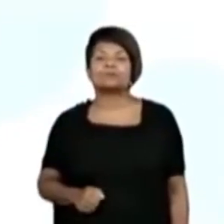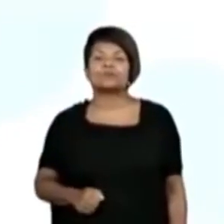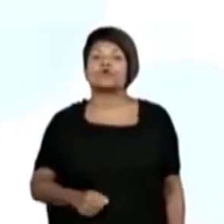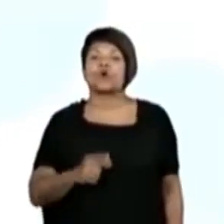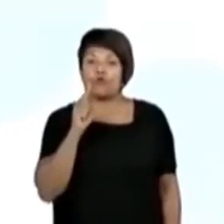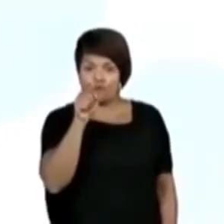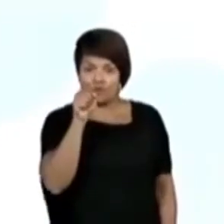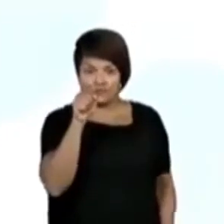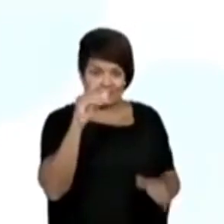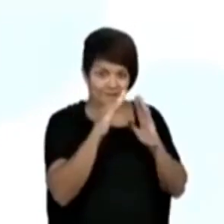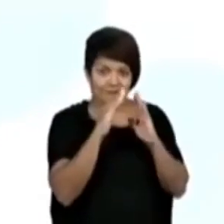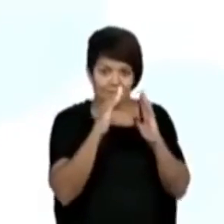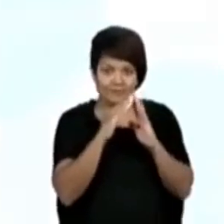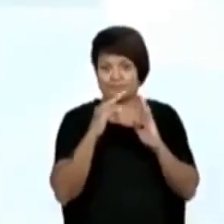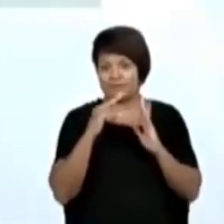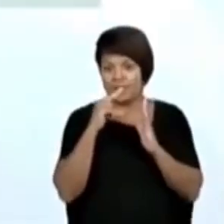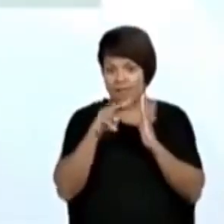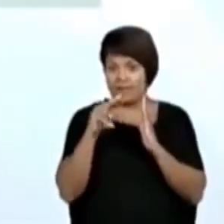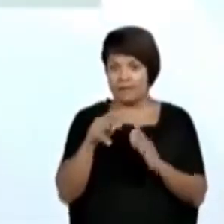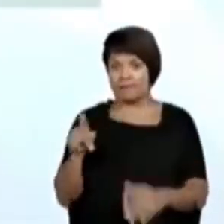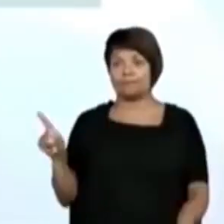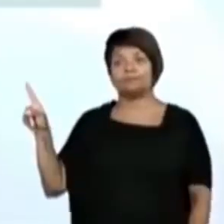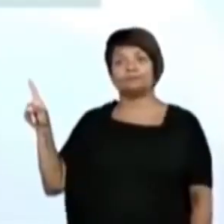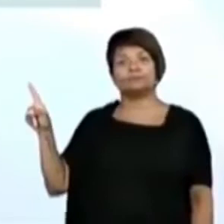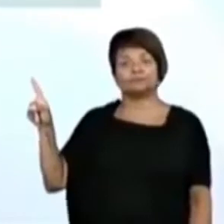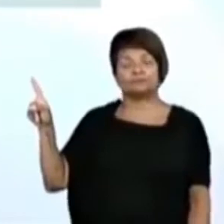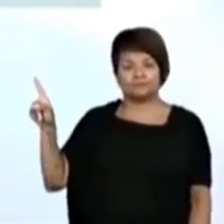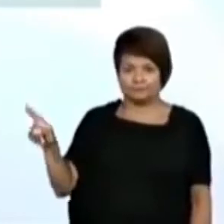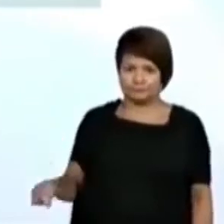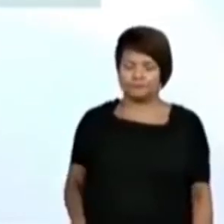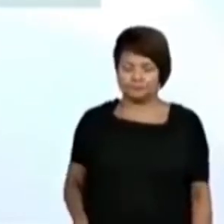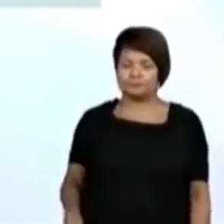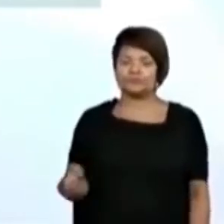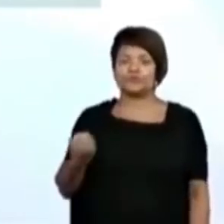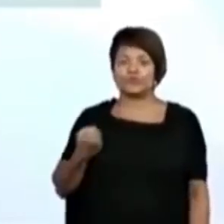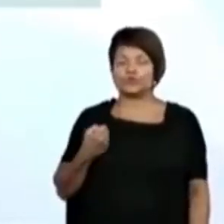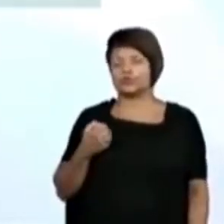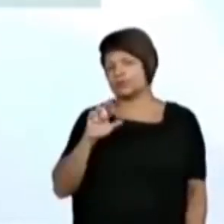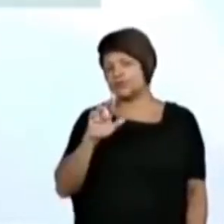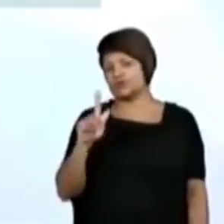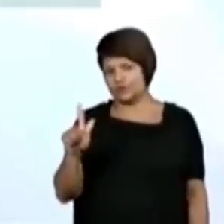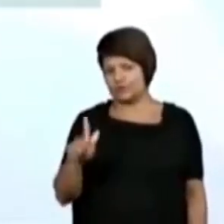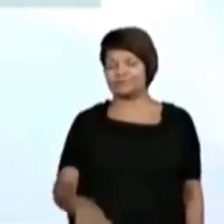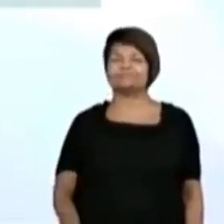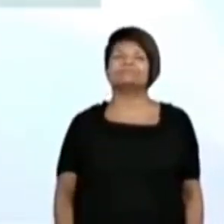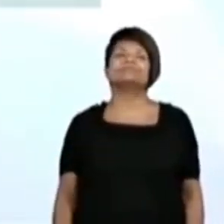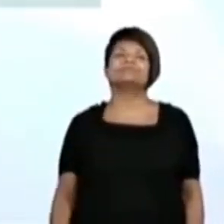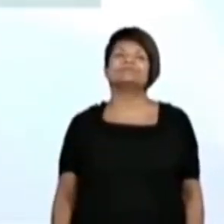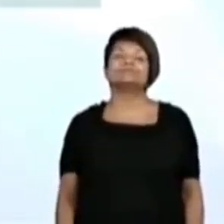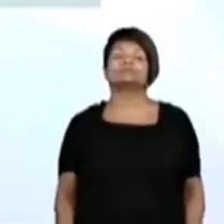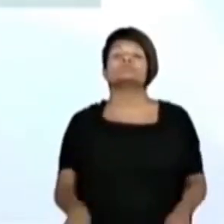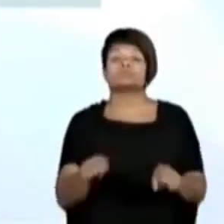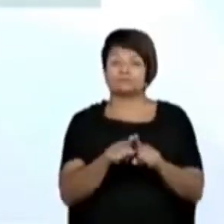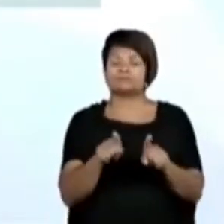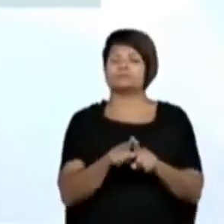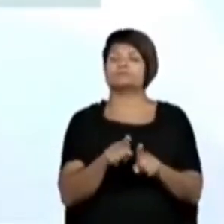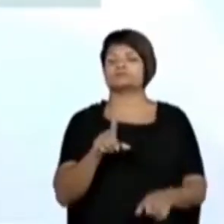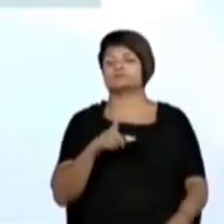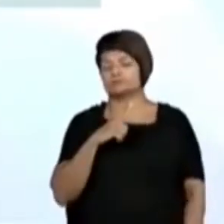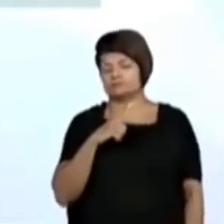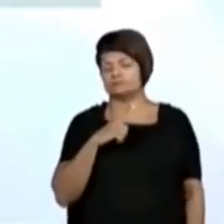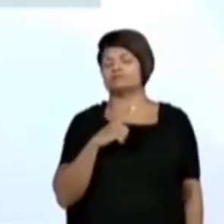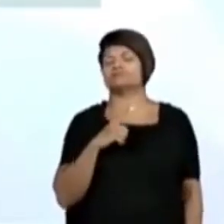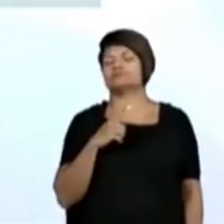aí em casa esse número de RG aí, tá? Que também tem dígito. Sim.